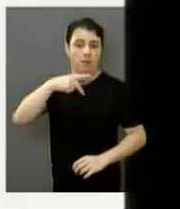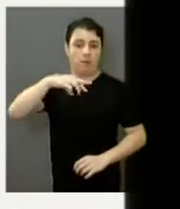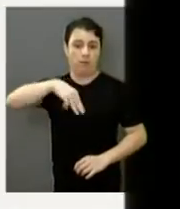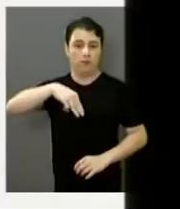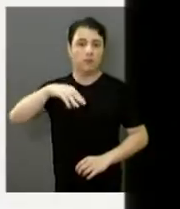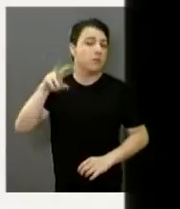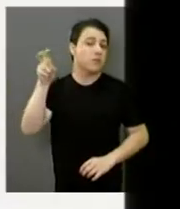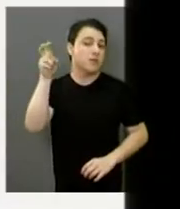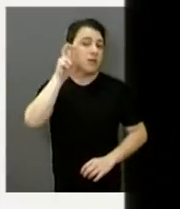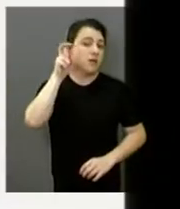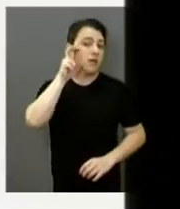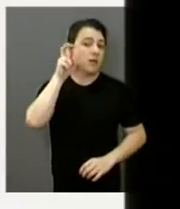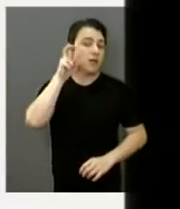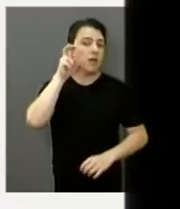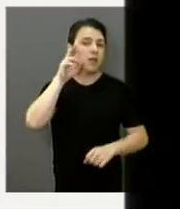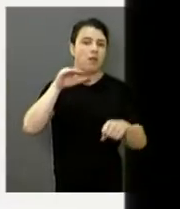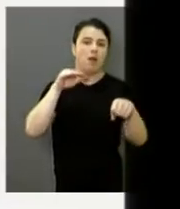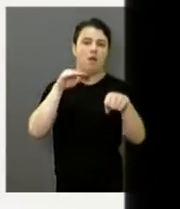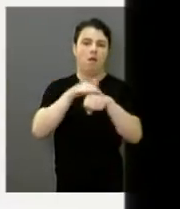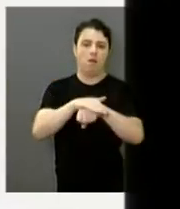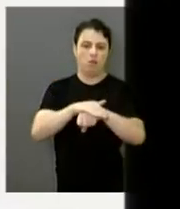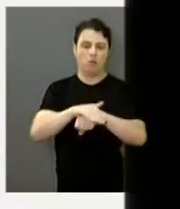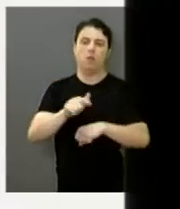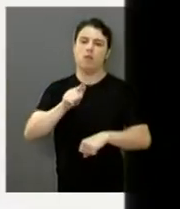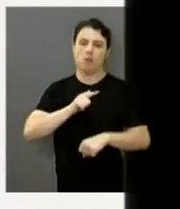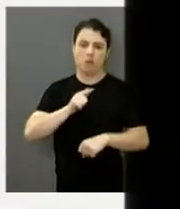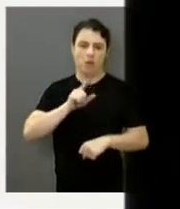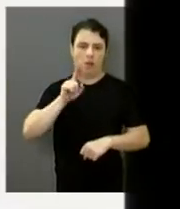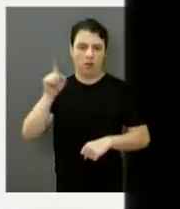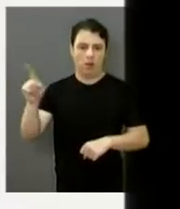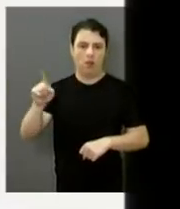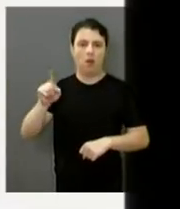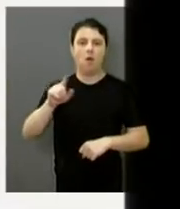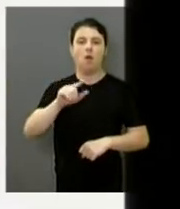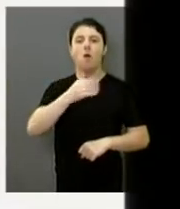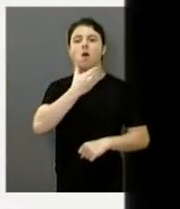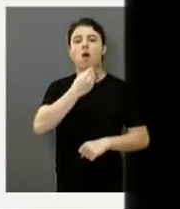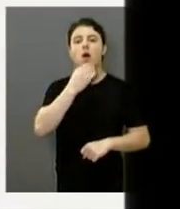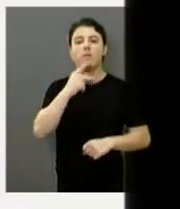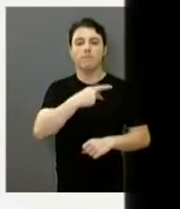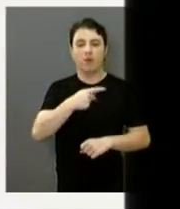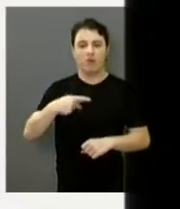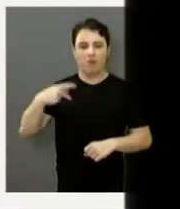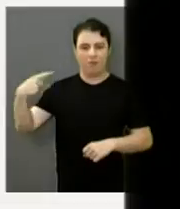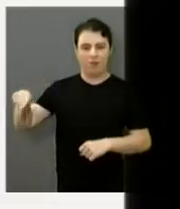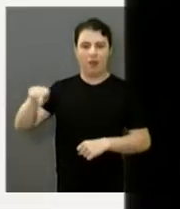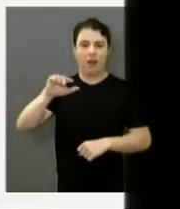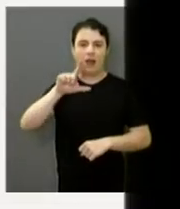19h30, com a anúncia do meu pastor-presidente, Leidir Ribeiro, que cedeu muita...